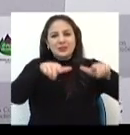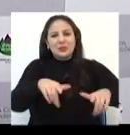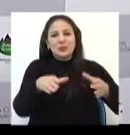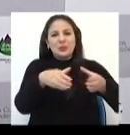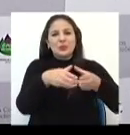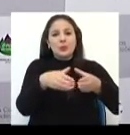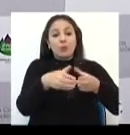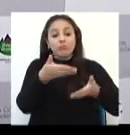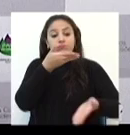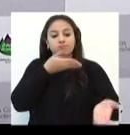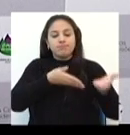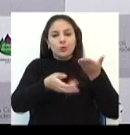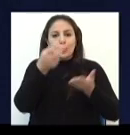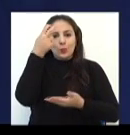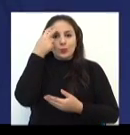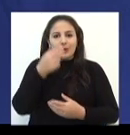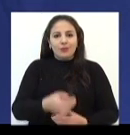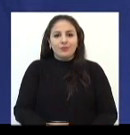trocas culturais.